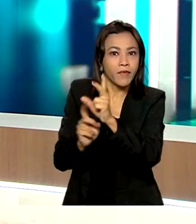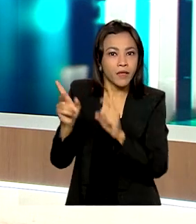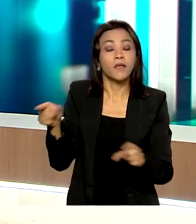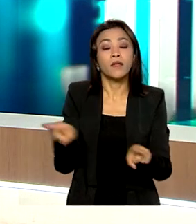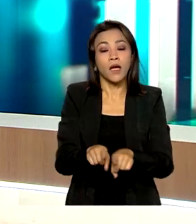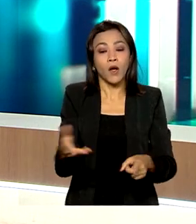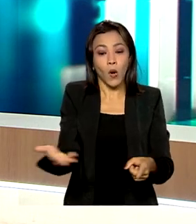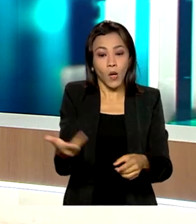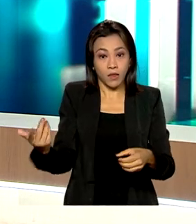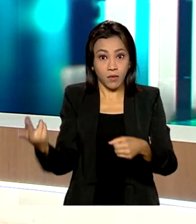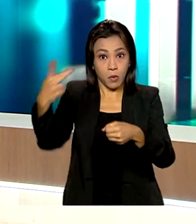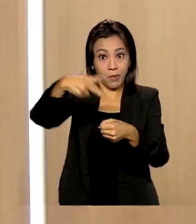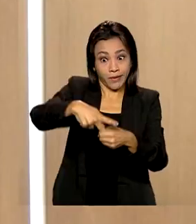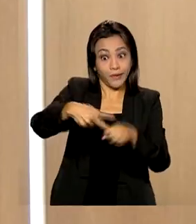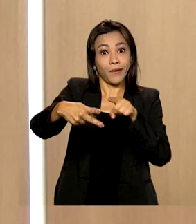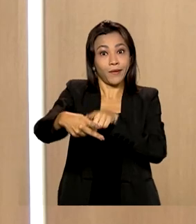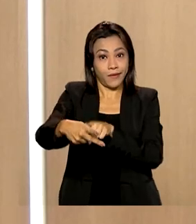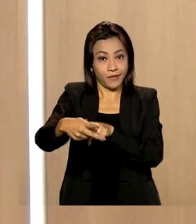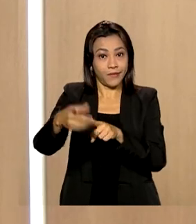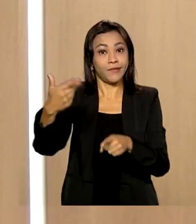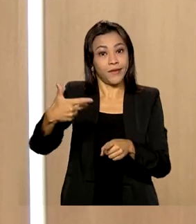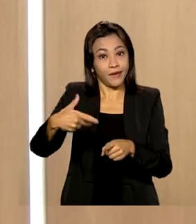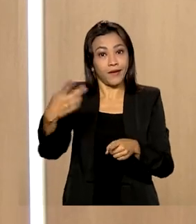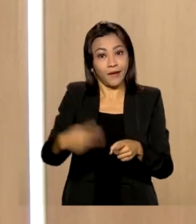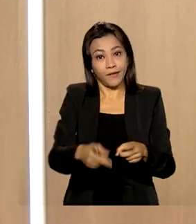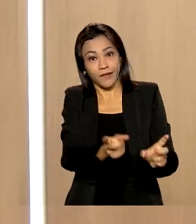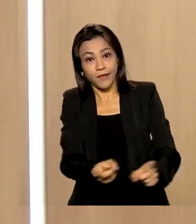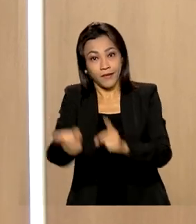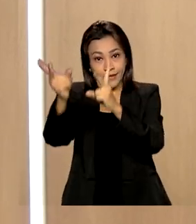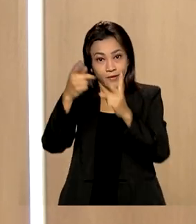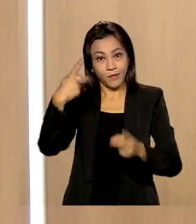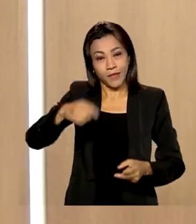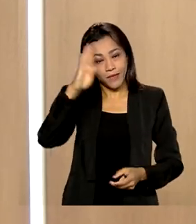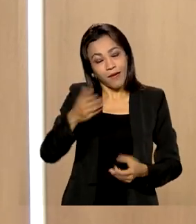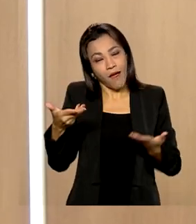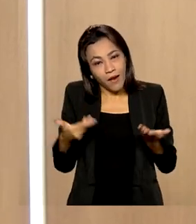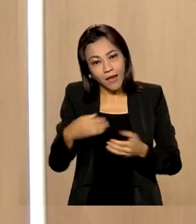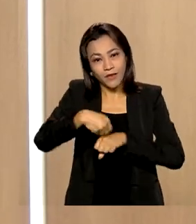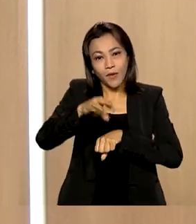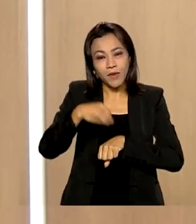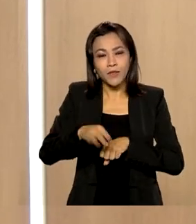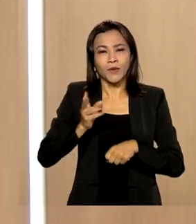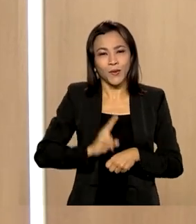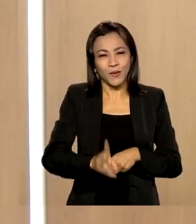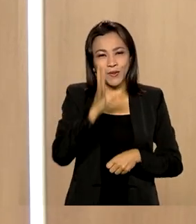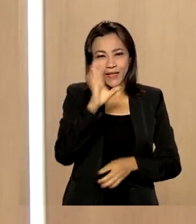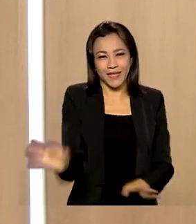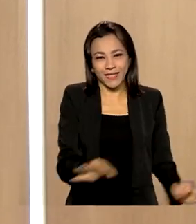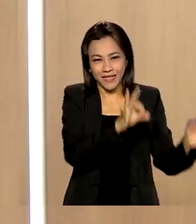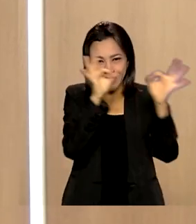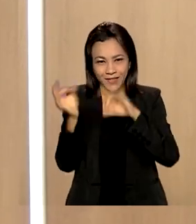o petróleo agora, é a nova vedete das exportações brasileiras. Essa é a informação que nós tínhamos para você hoje. Continue conosco. Tenha um ótimo dia.